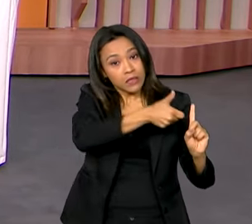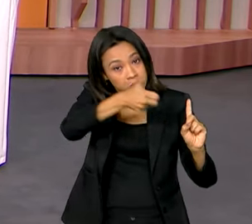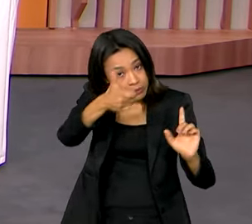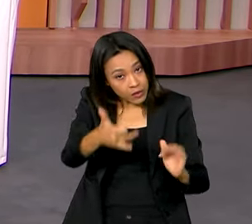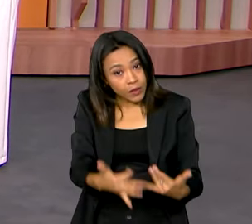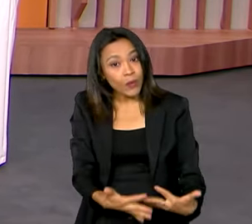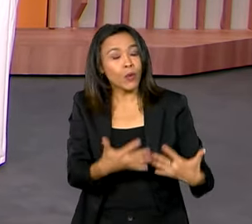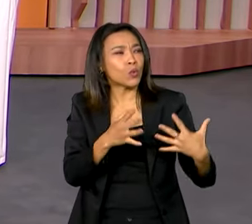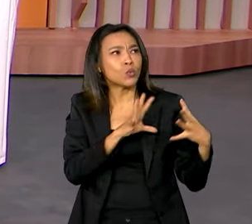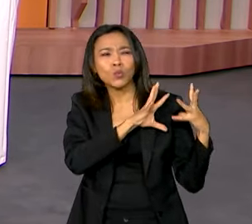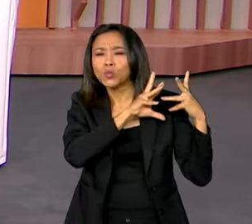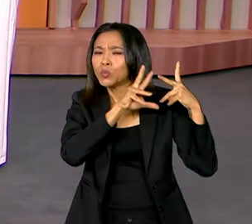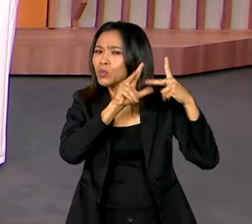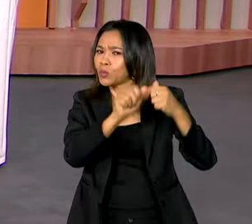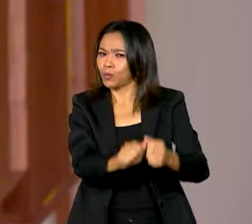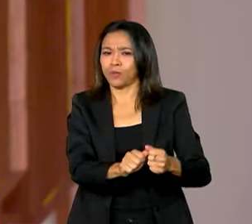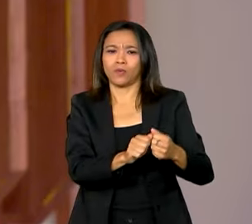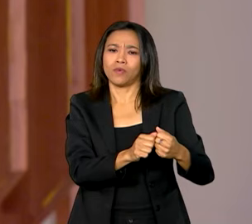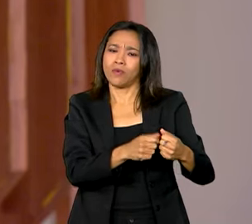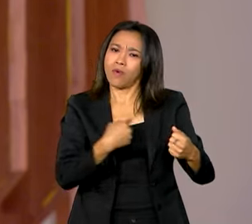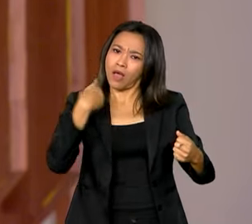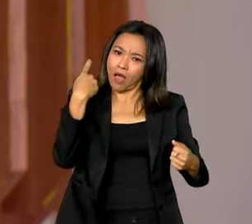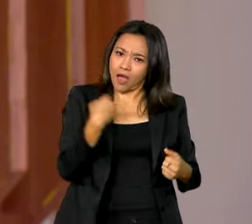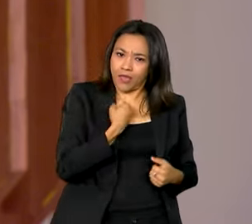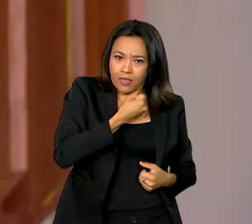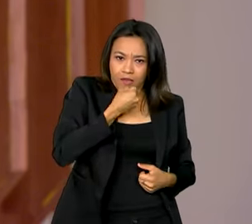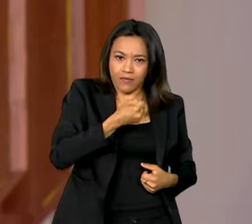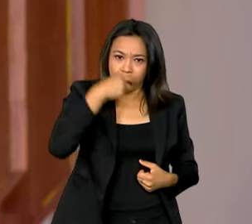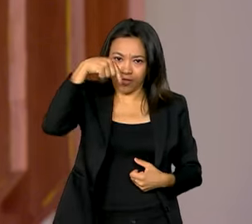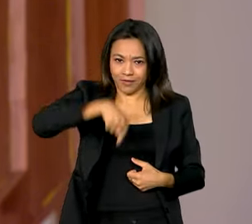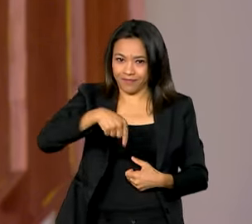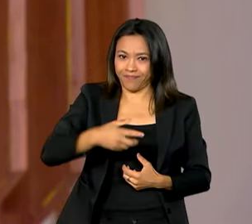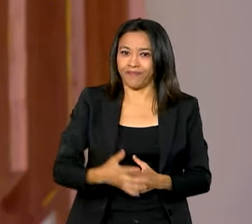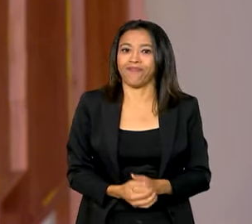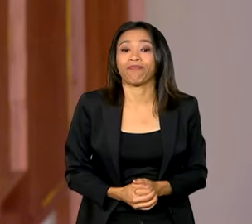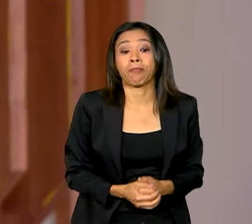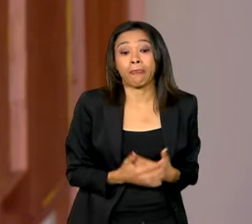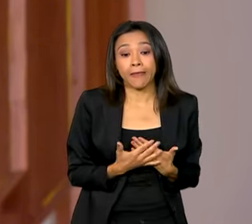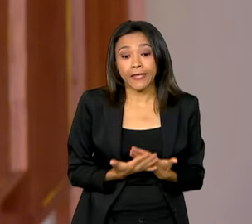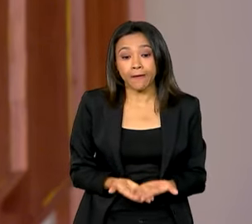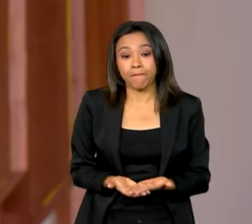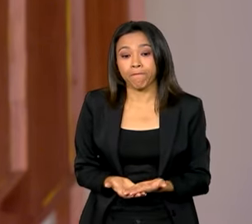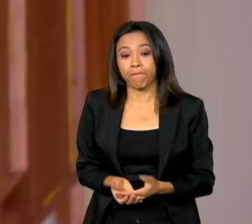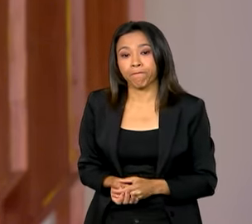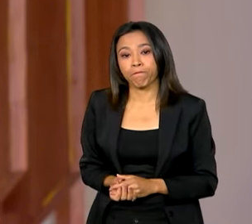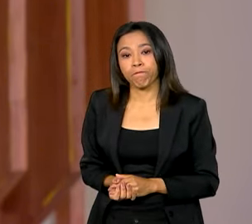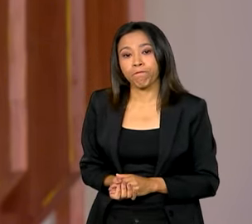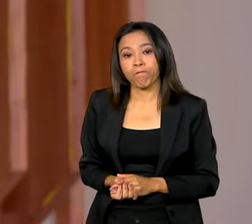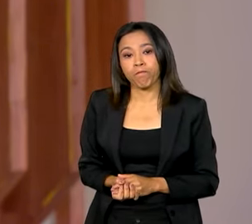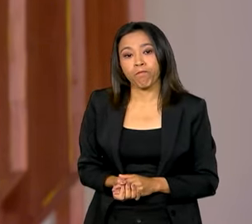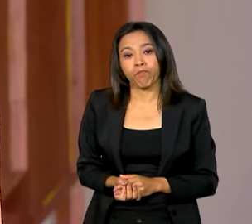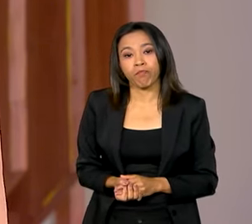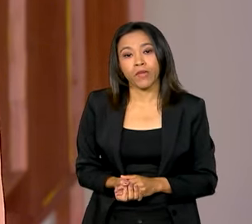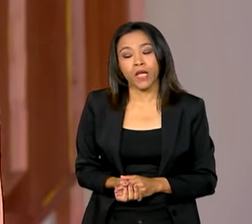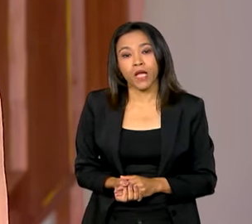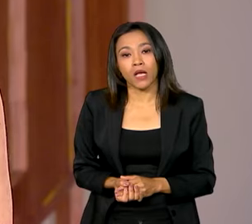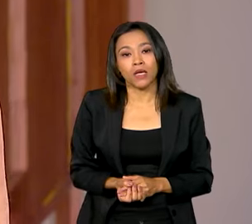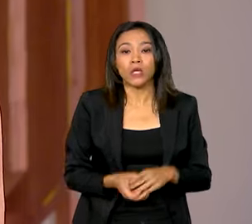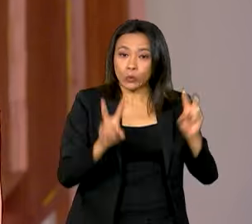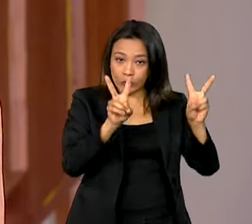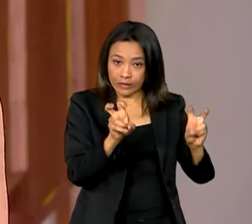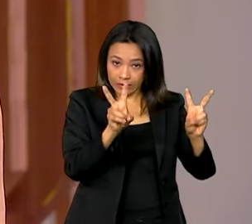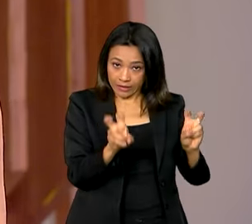sobre tudo isso com a gente hoje. E aí, um dos assuntos que a gente